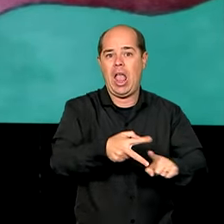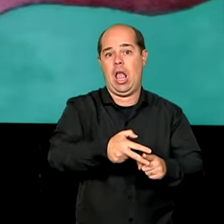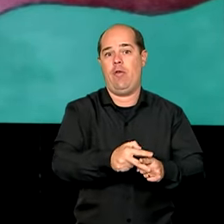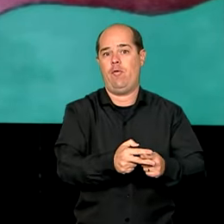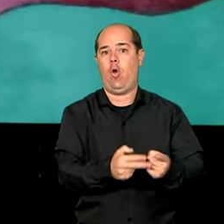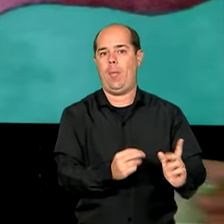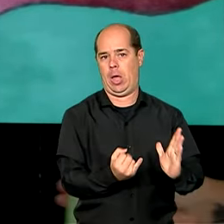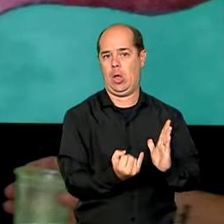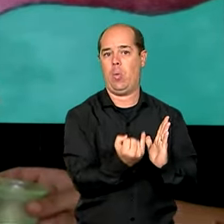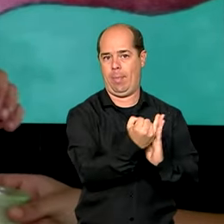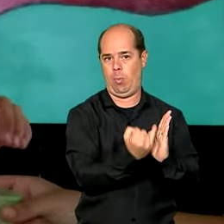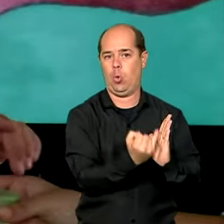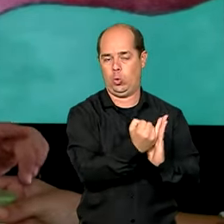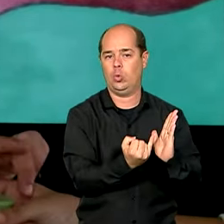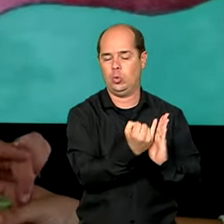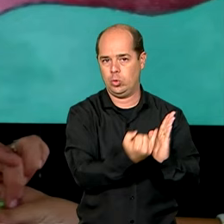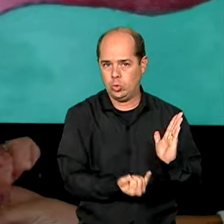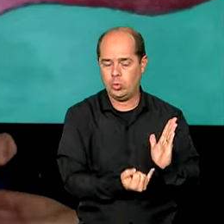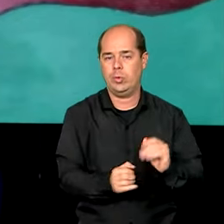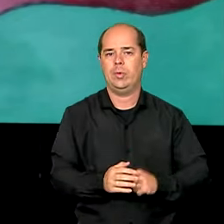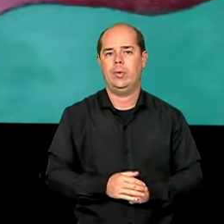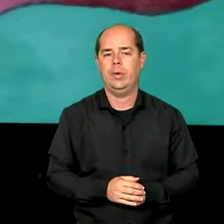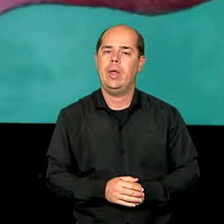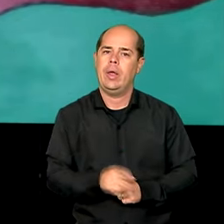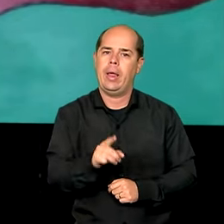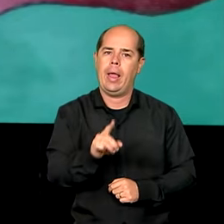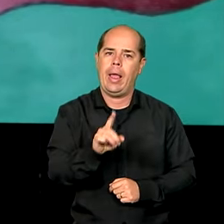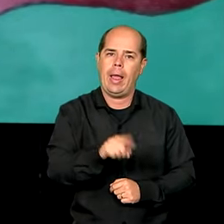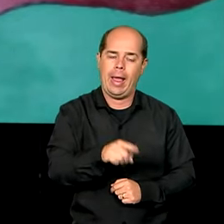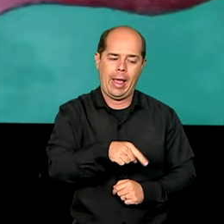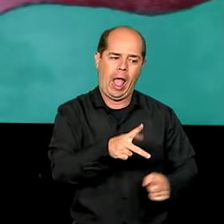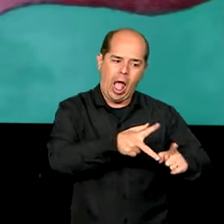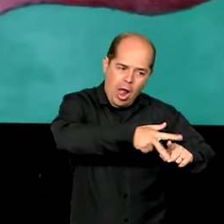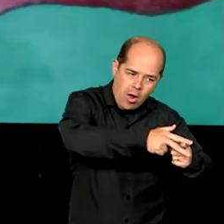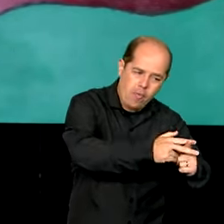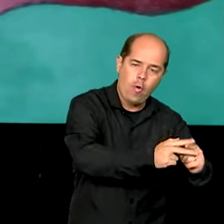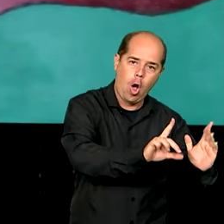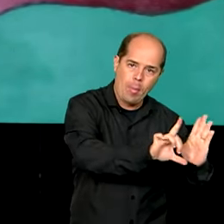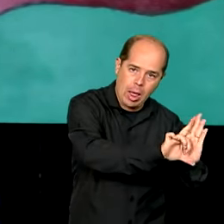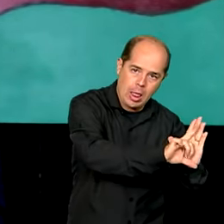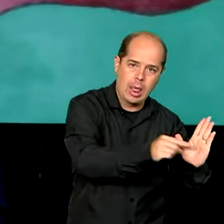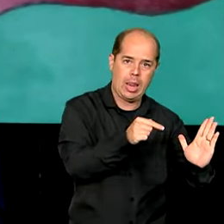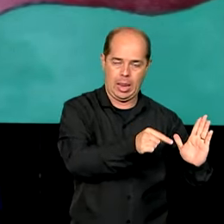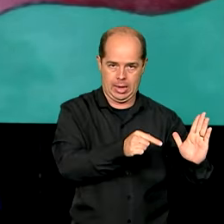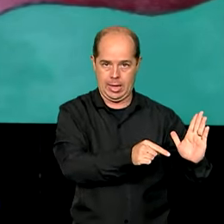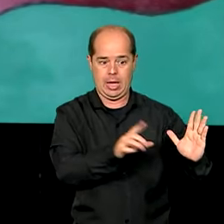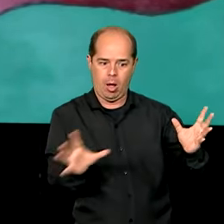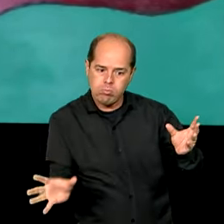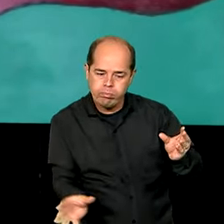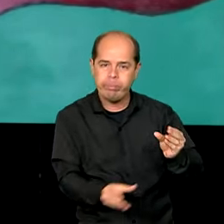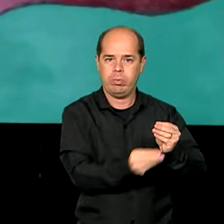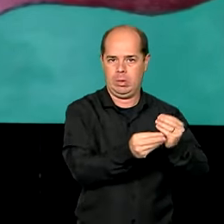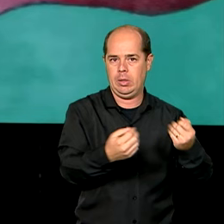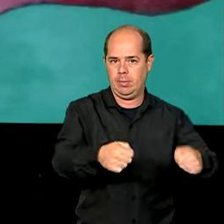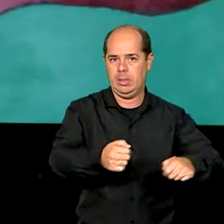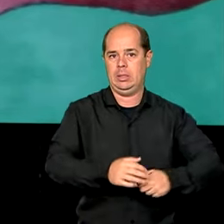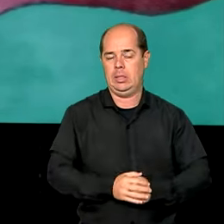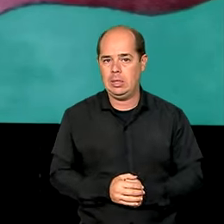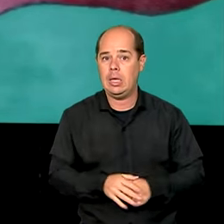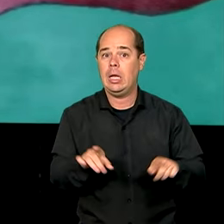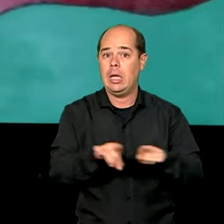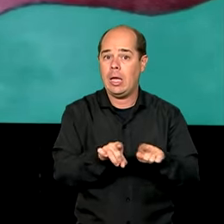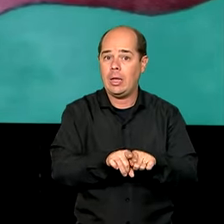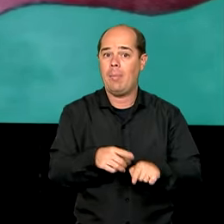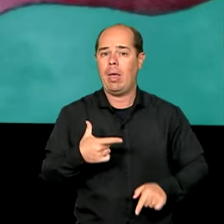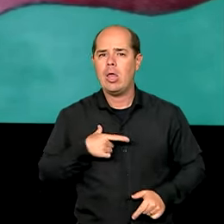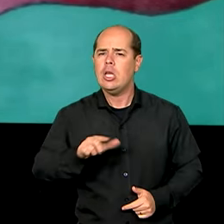colocar em ação direta essa reforma tributária. Segundo, todas as medidas que melhorem o ambiente econômico do